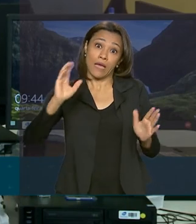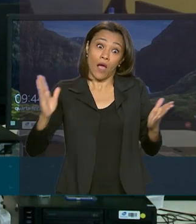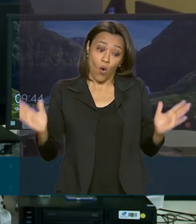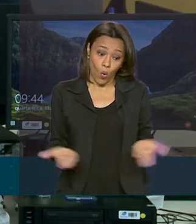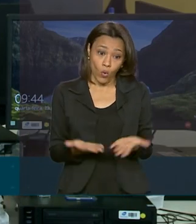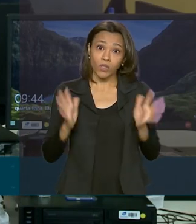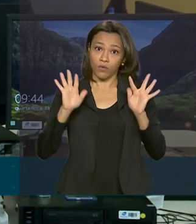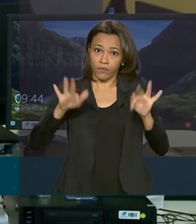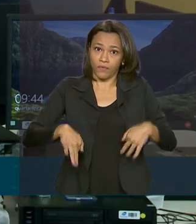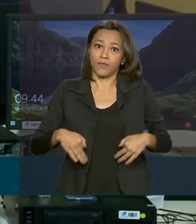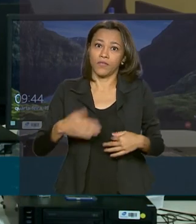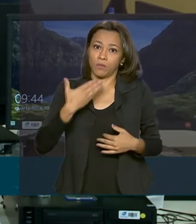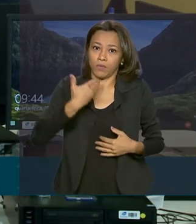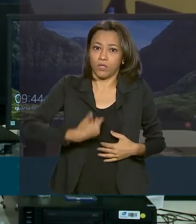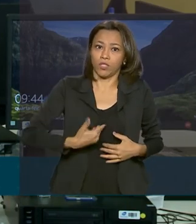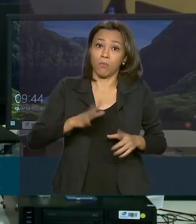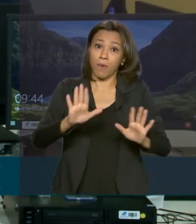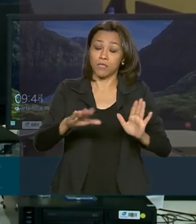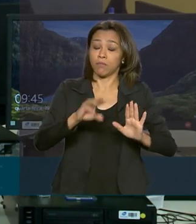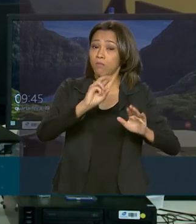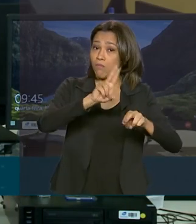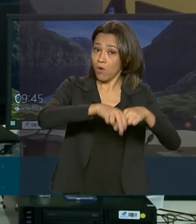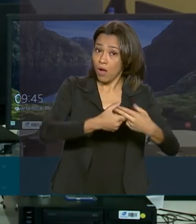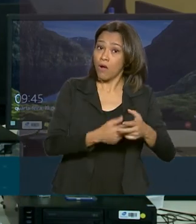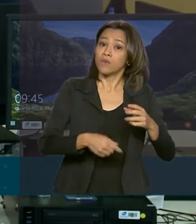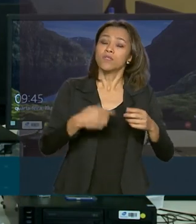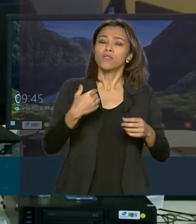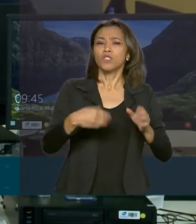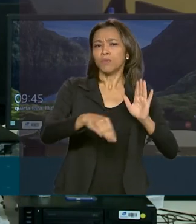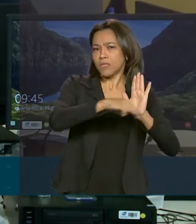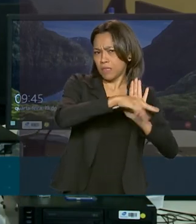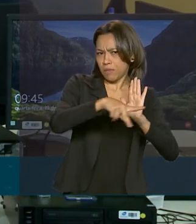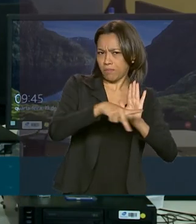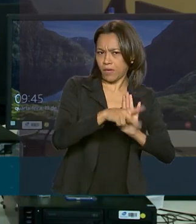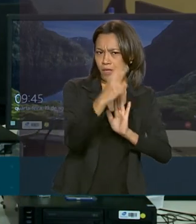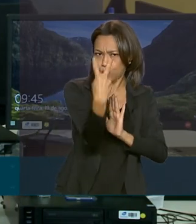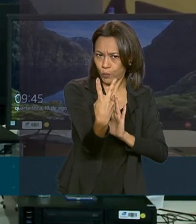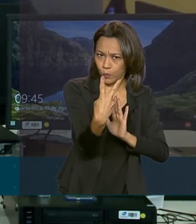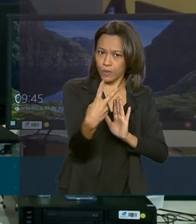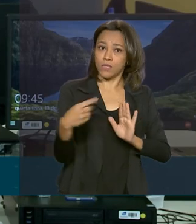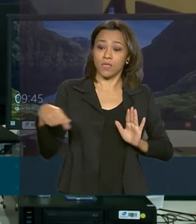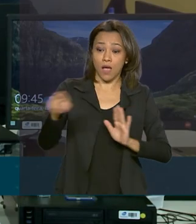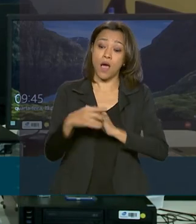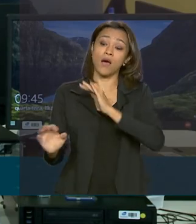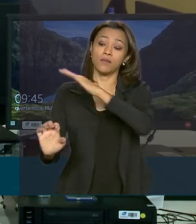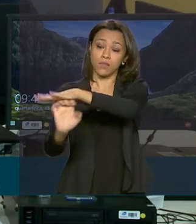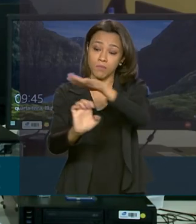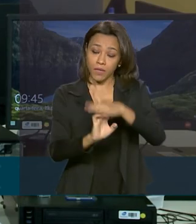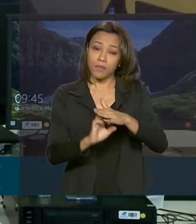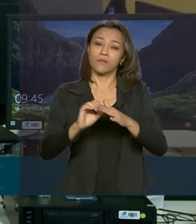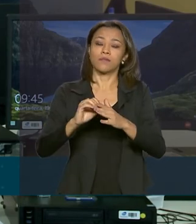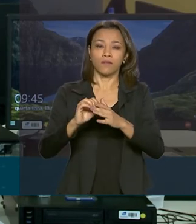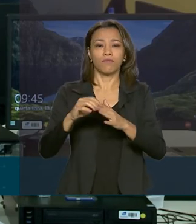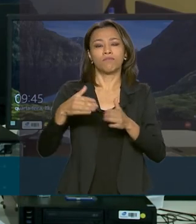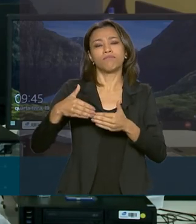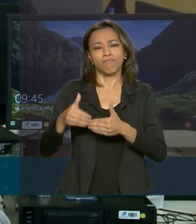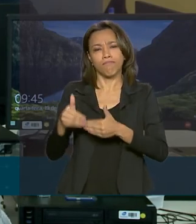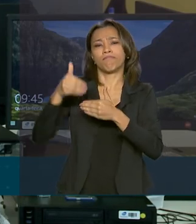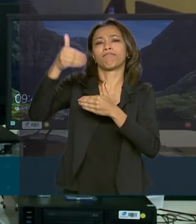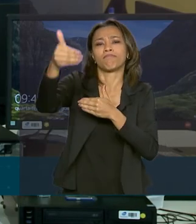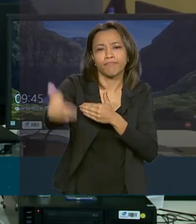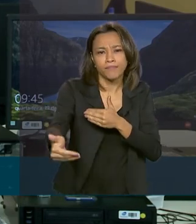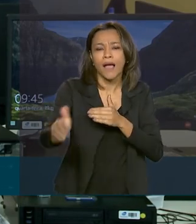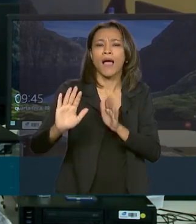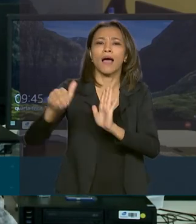com a edição das MPs 944 e 975, os pequenos e médios negócios terão mais três meses, ou seja, até o dia